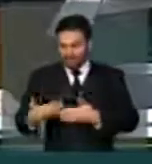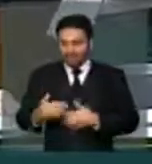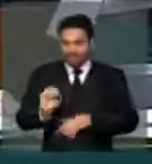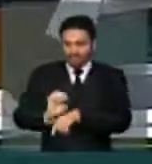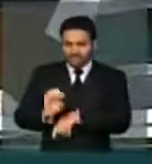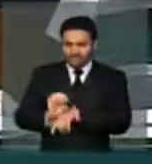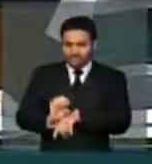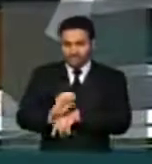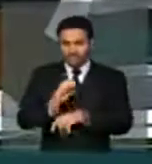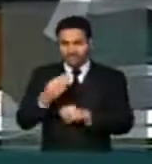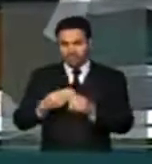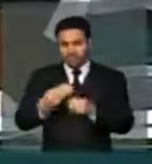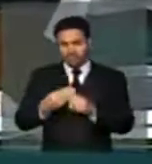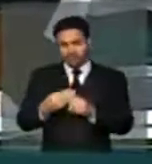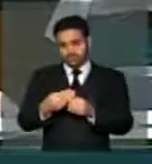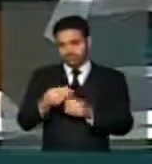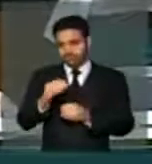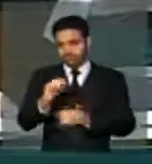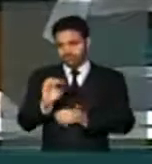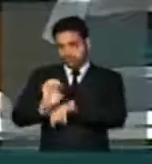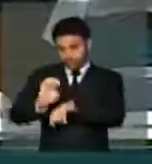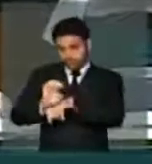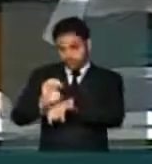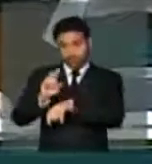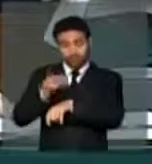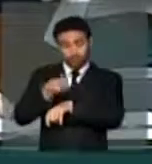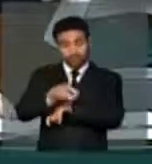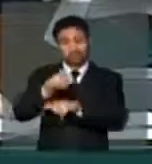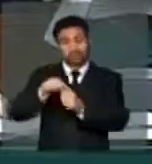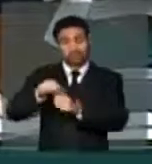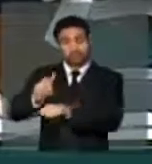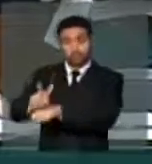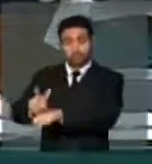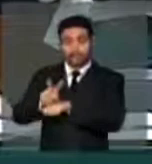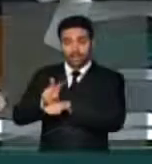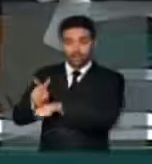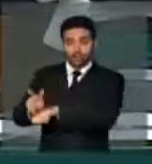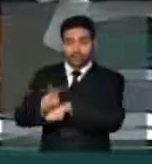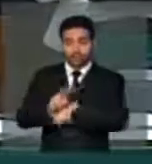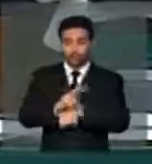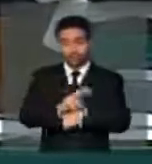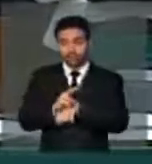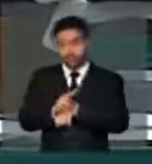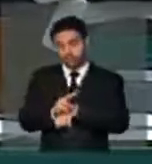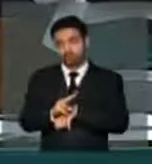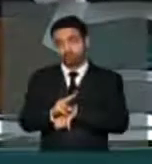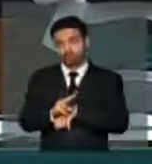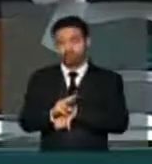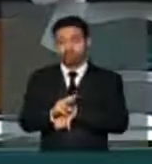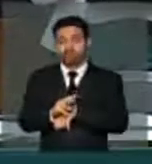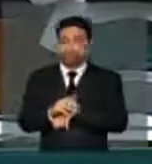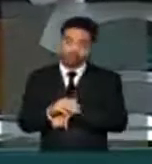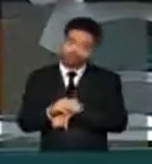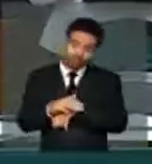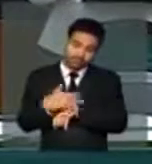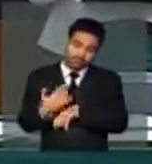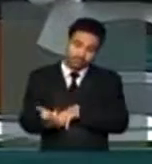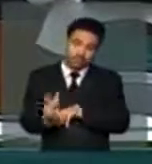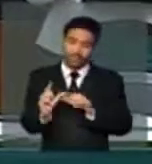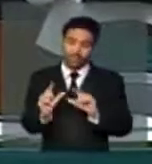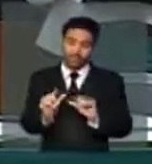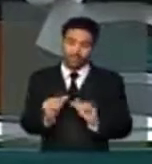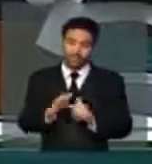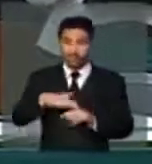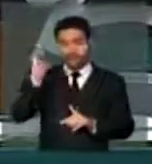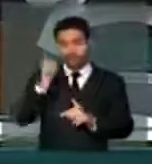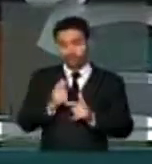recorrem, principalmente os estados, ao ciclo de empréstimos. É um ciclo de empréstimos que só faz rolar dívida, só faz com que